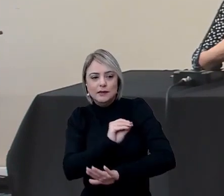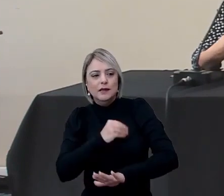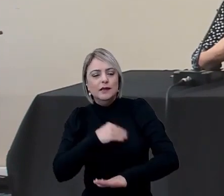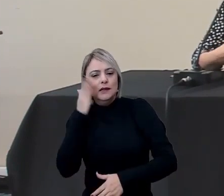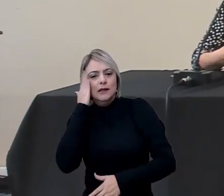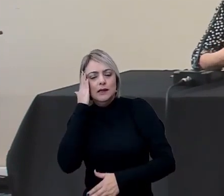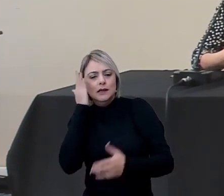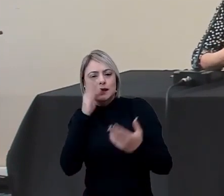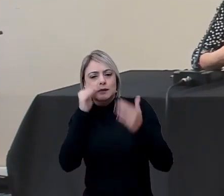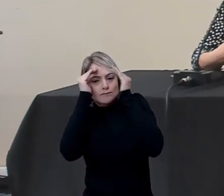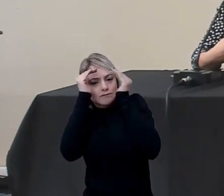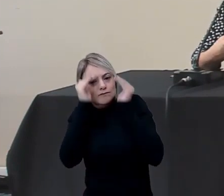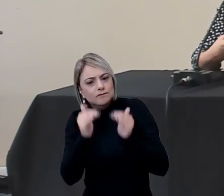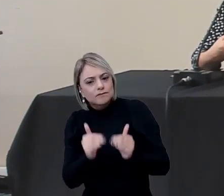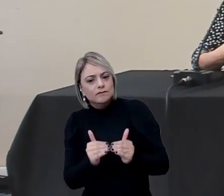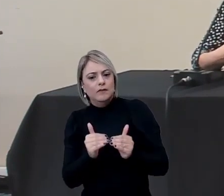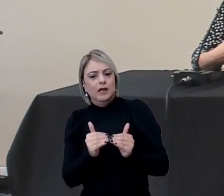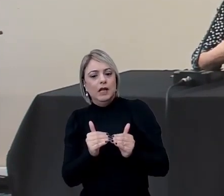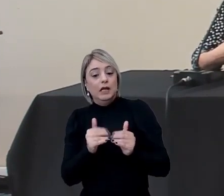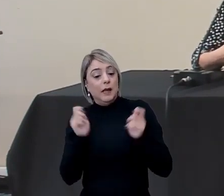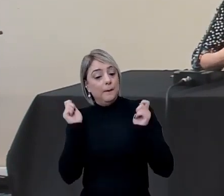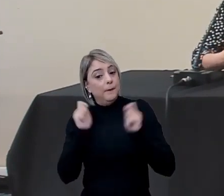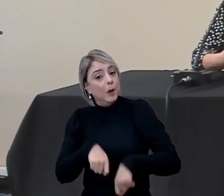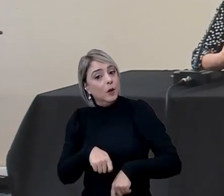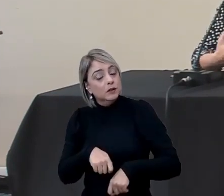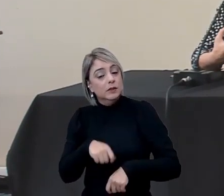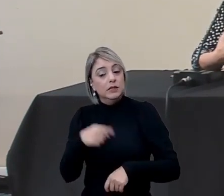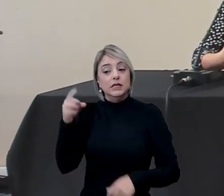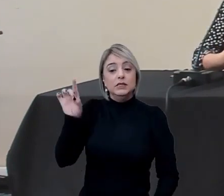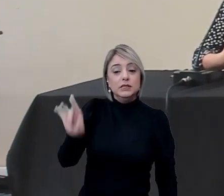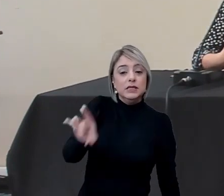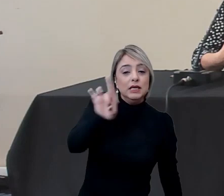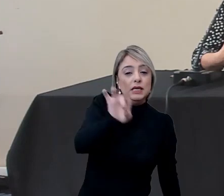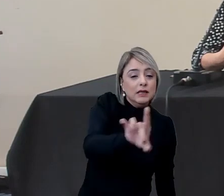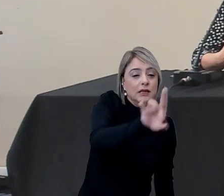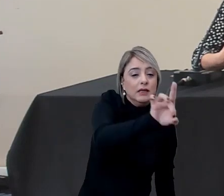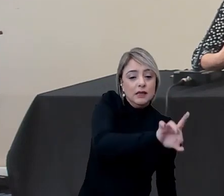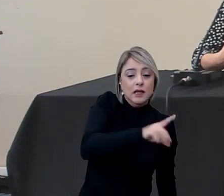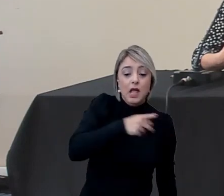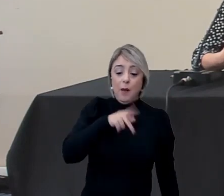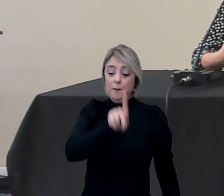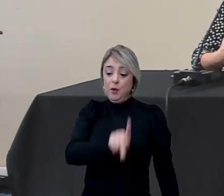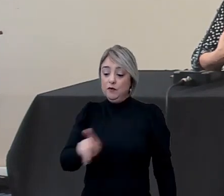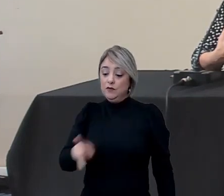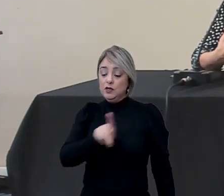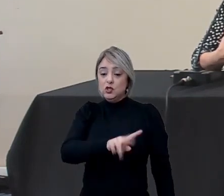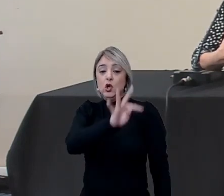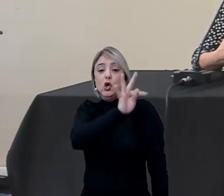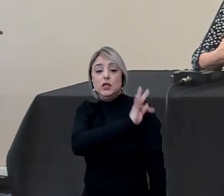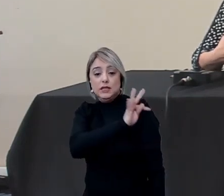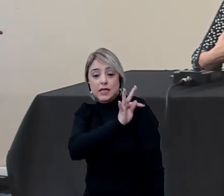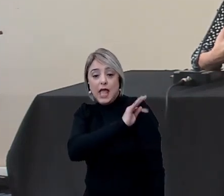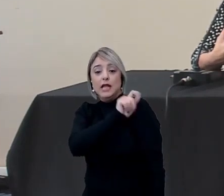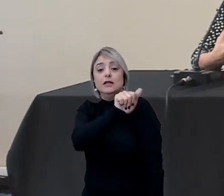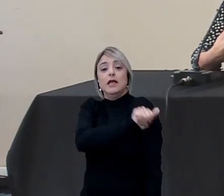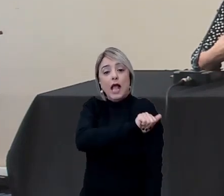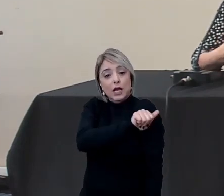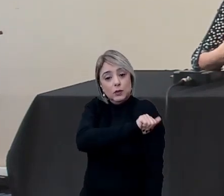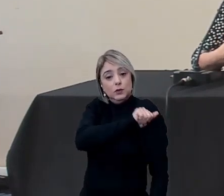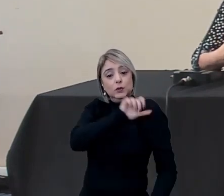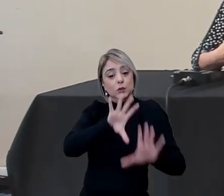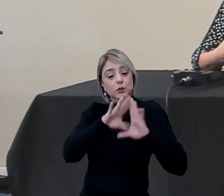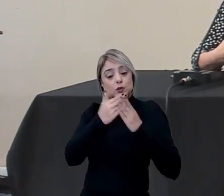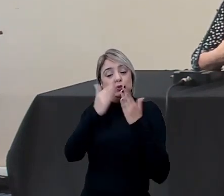consideração da possibilidade de cada um de nós, docentes, corpo técnico e discentes que